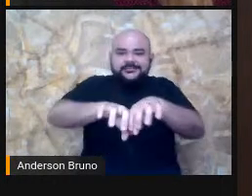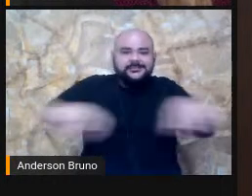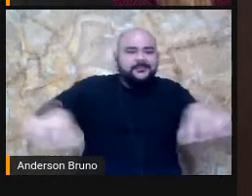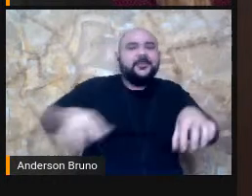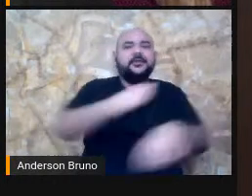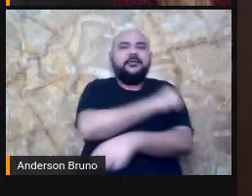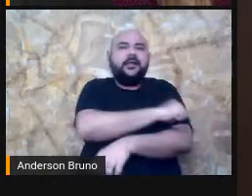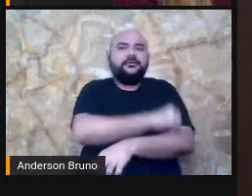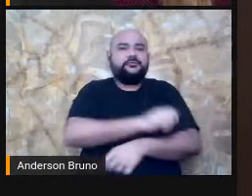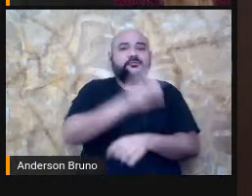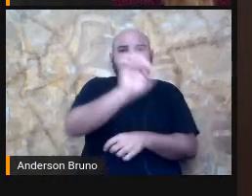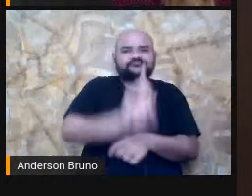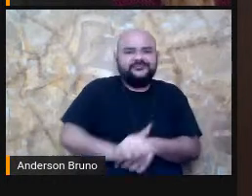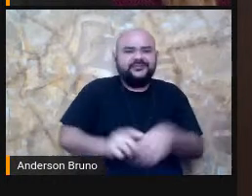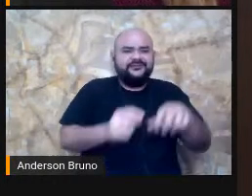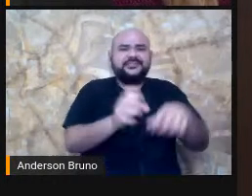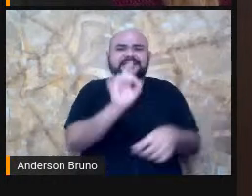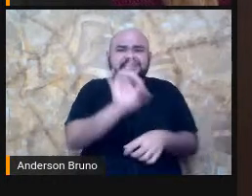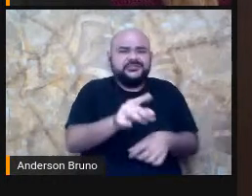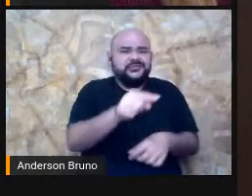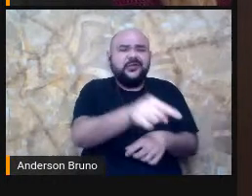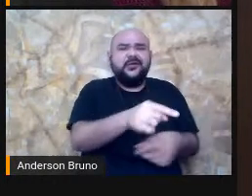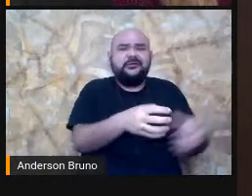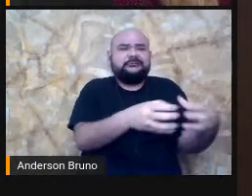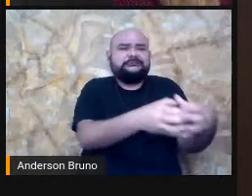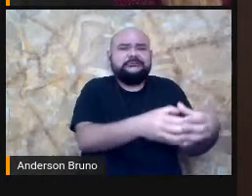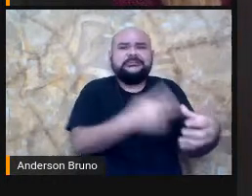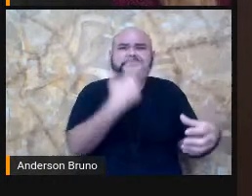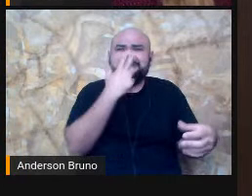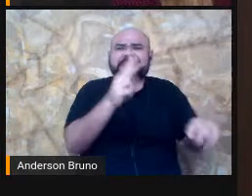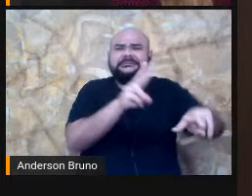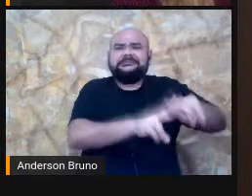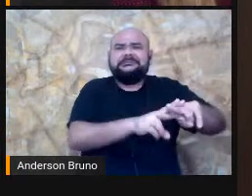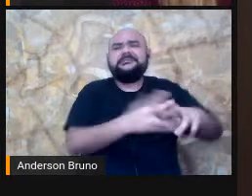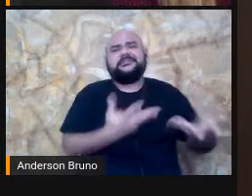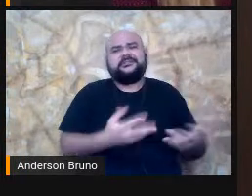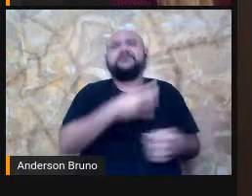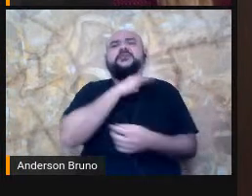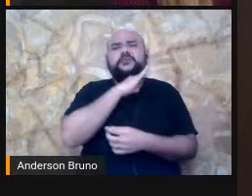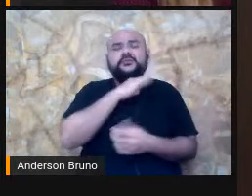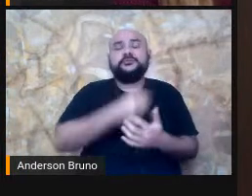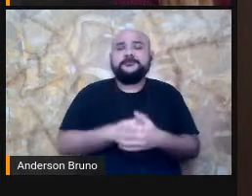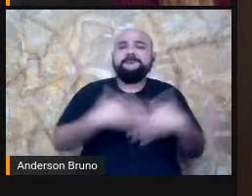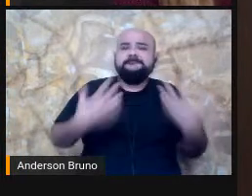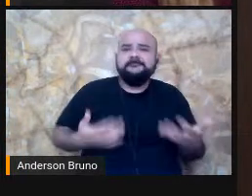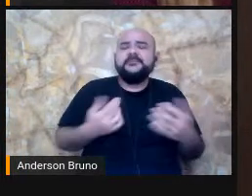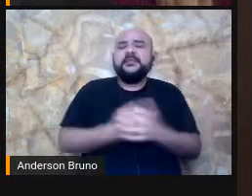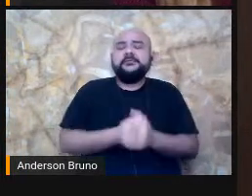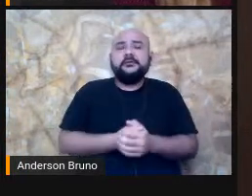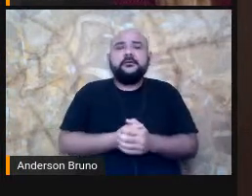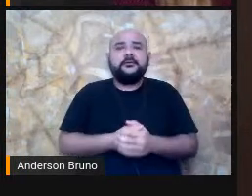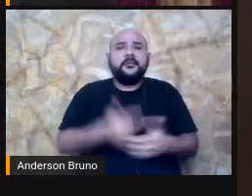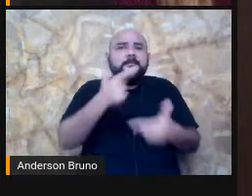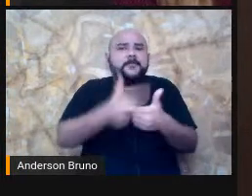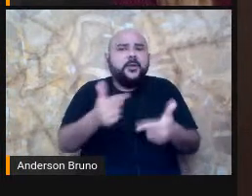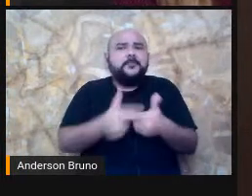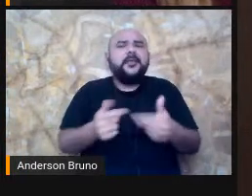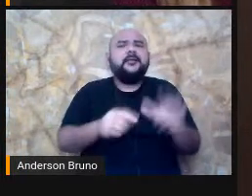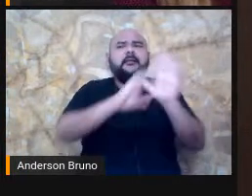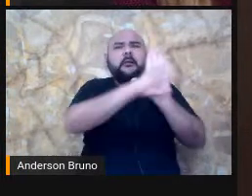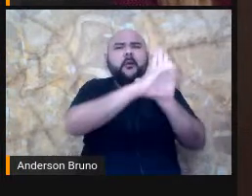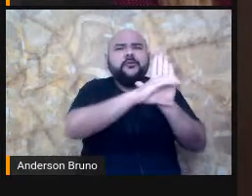iniciar a nossa conversa de hoje problematizando os próprios conceitos de deficiência.